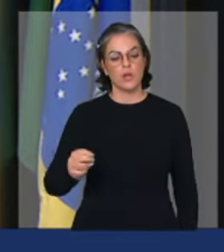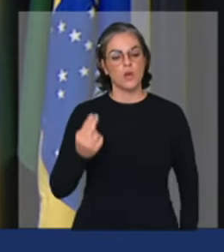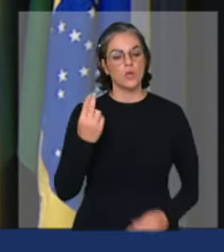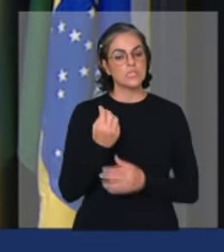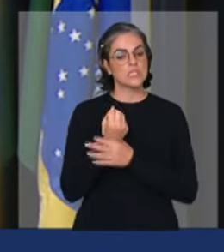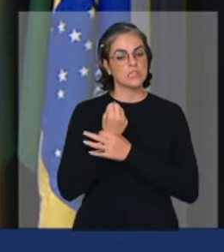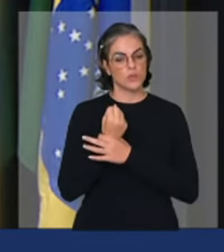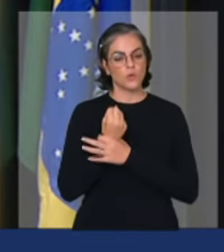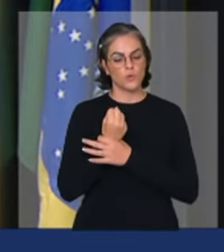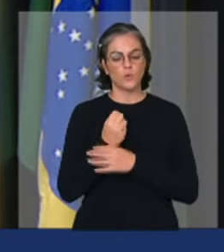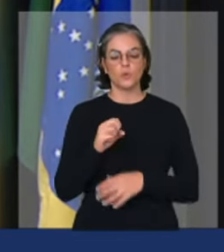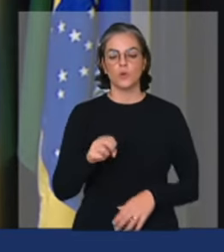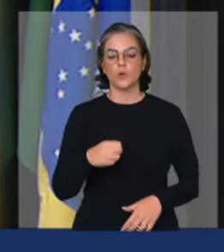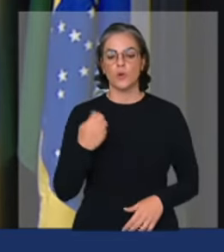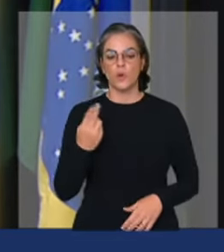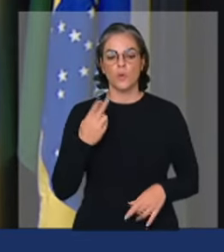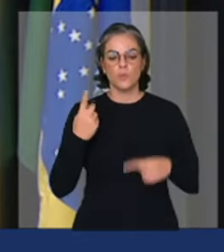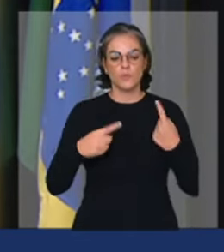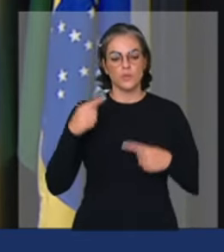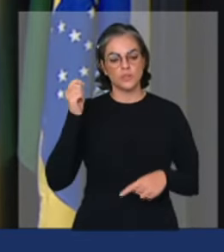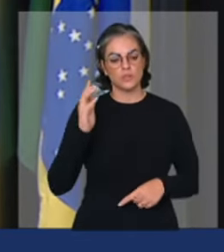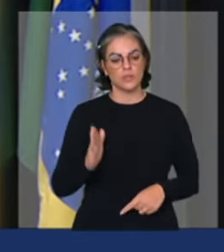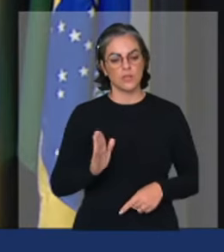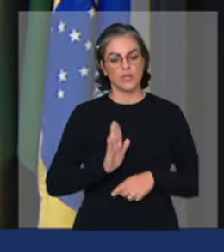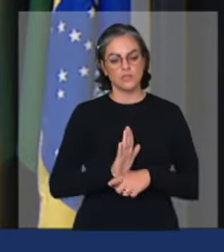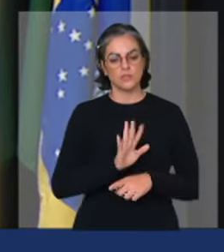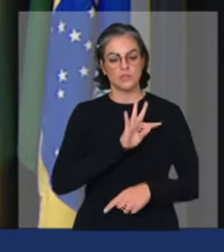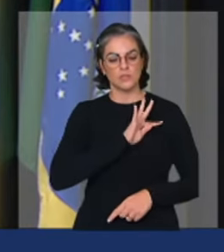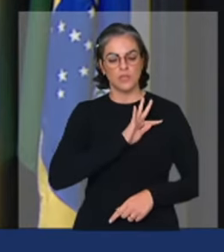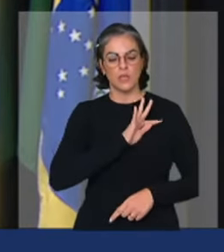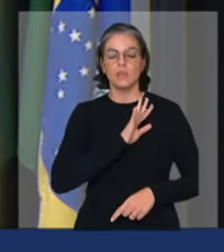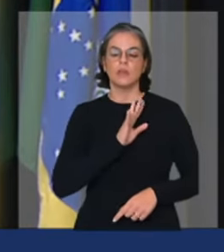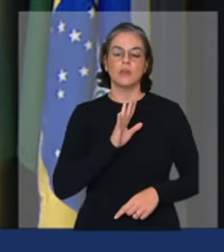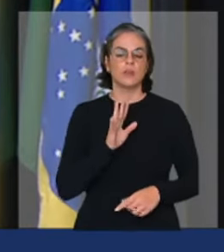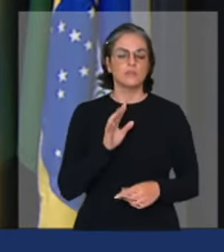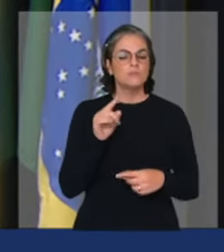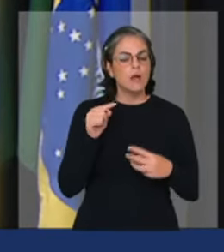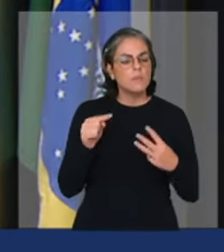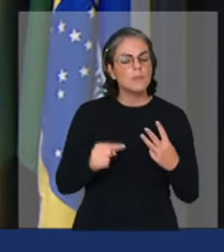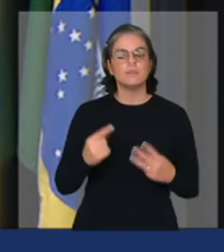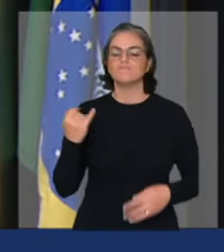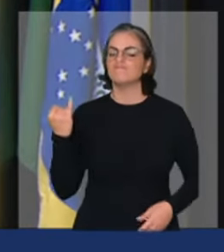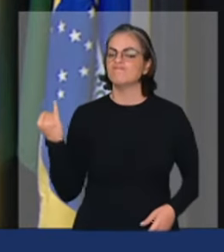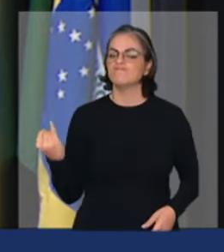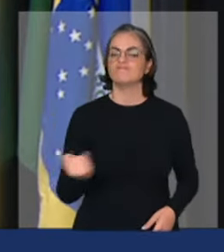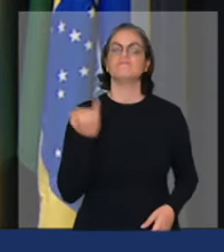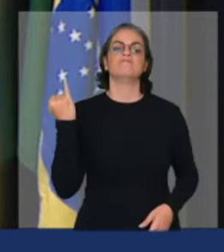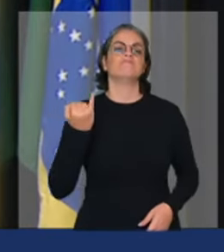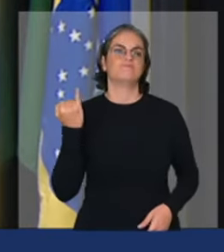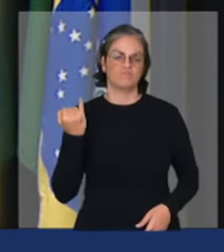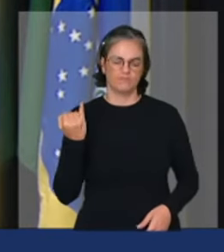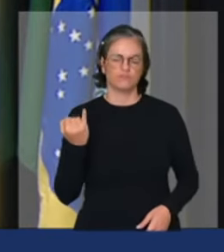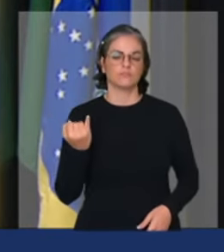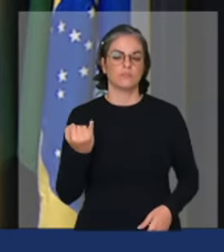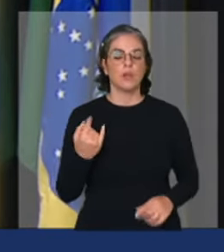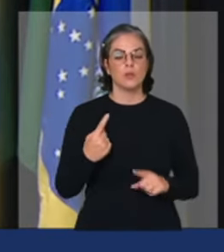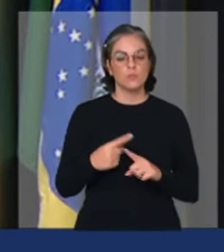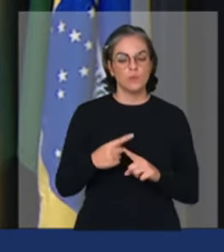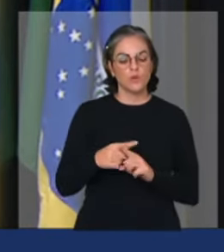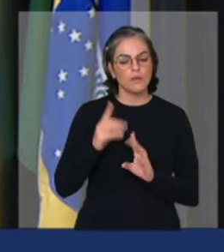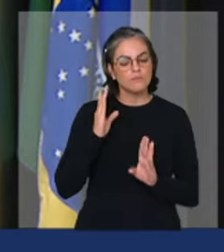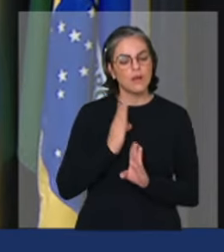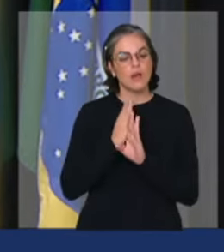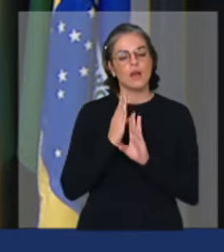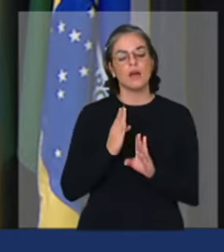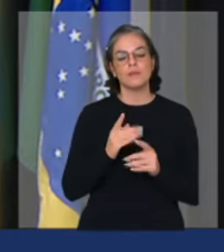e pela política nacional de assistência técnica rural se mostram extremamente necessários quando descobrimos que grande parte